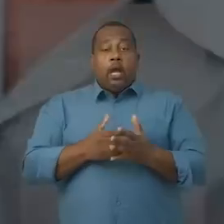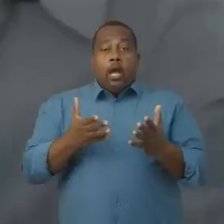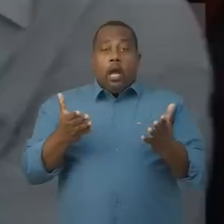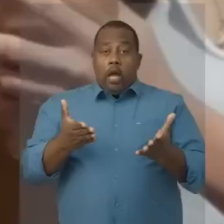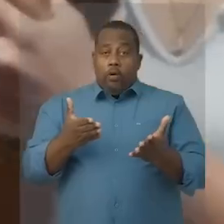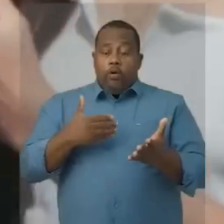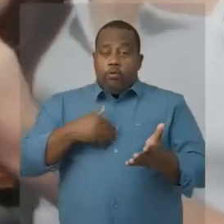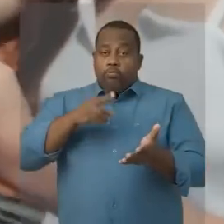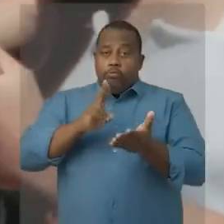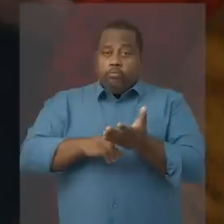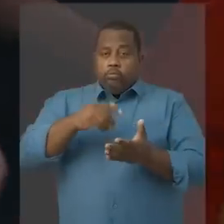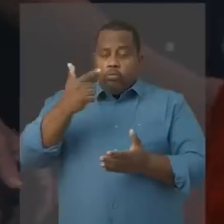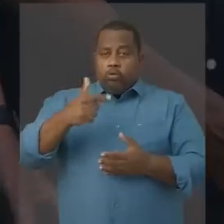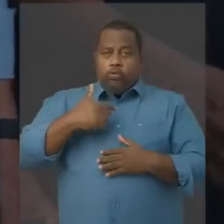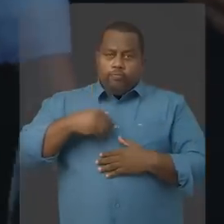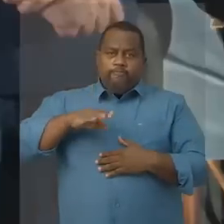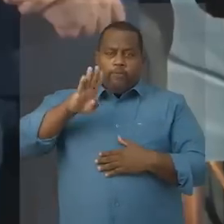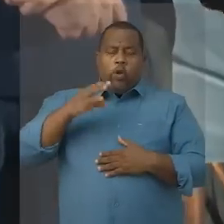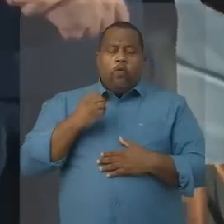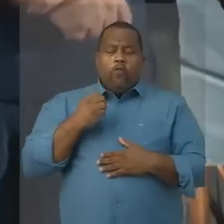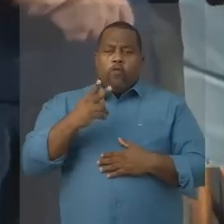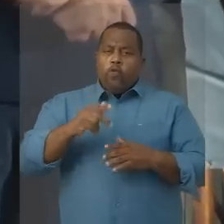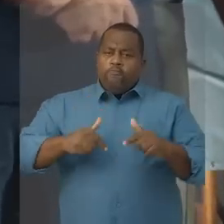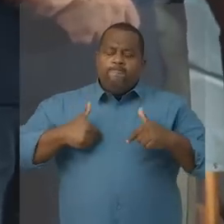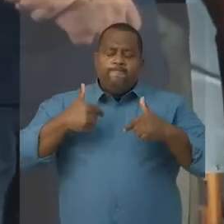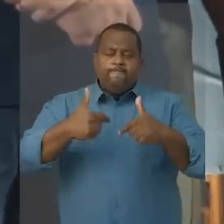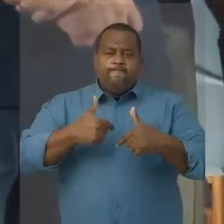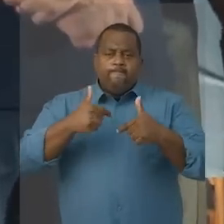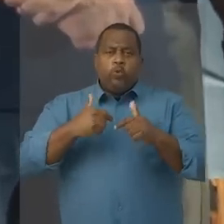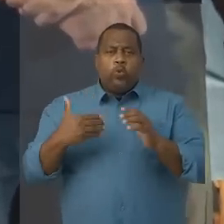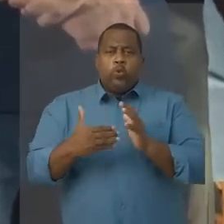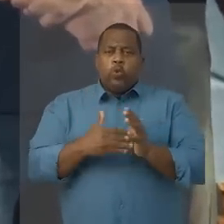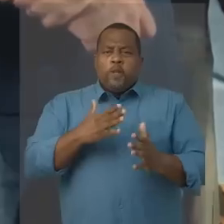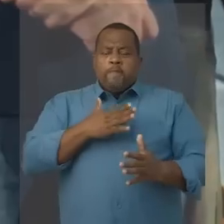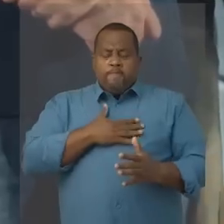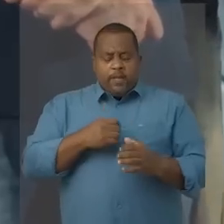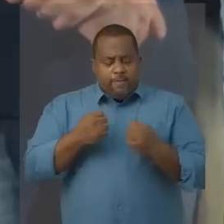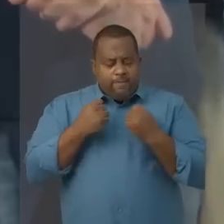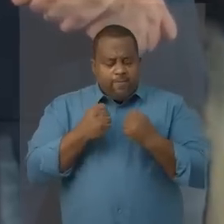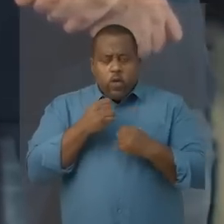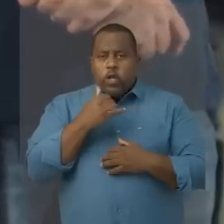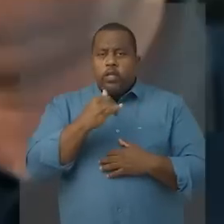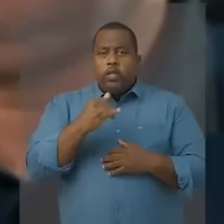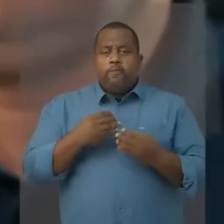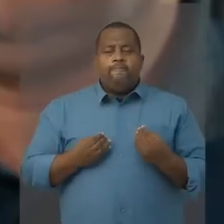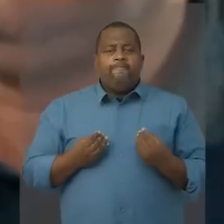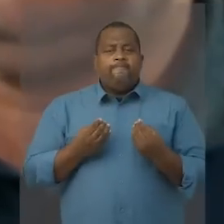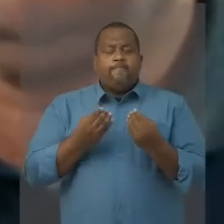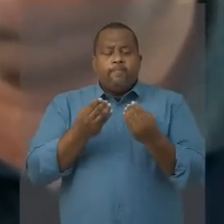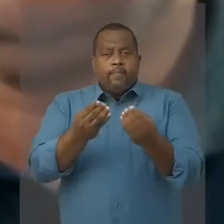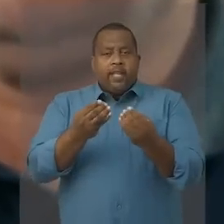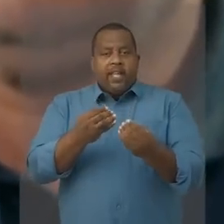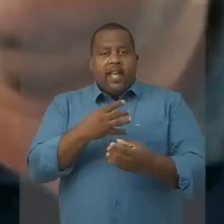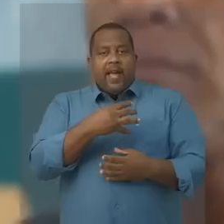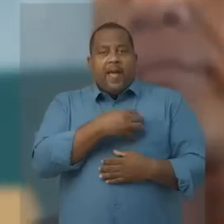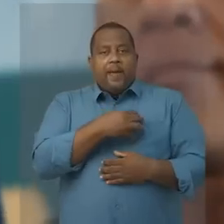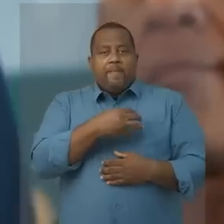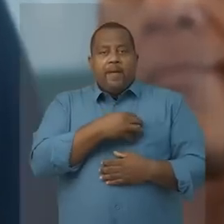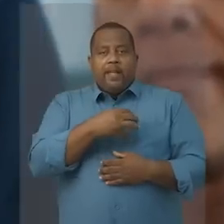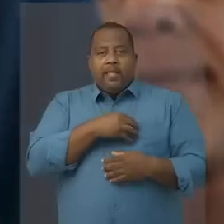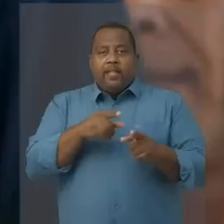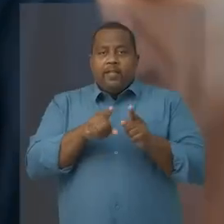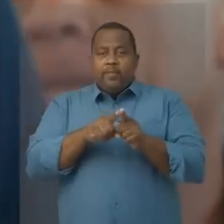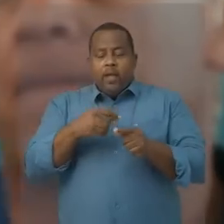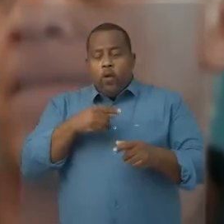Agora ele está assumindo outro compromisso. Vou lutar com toda a minha energia e vou oferecer à